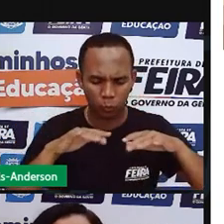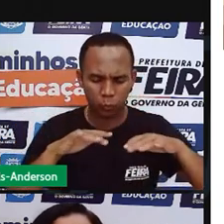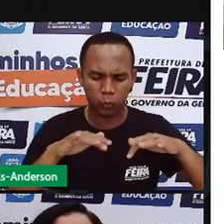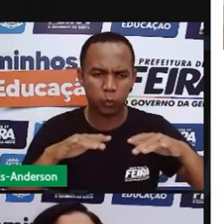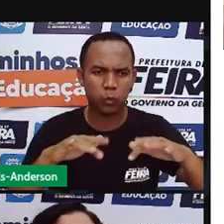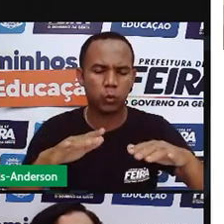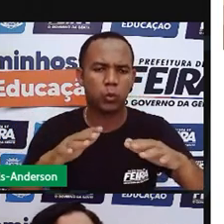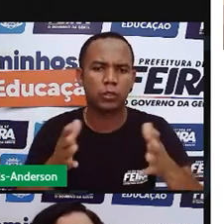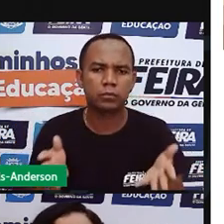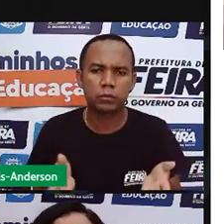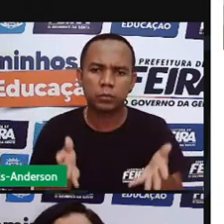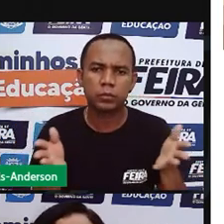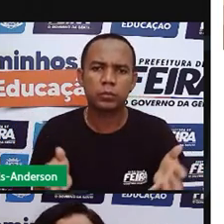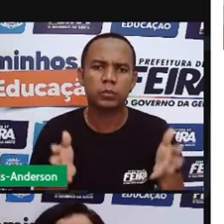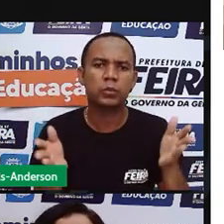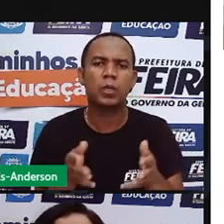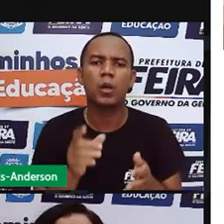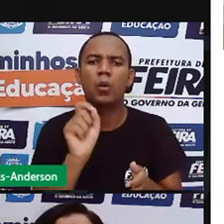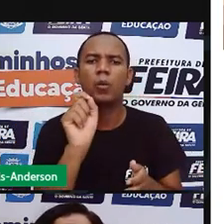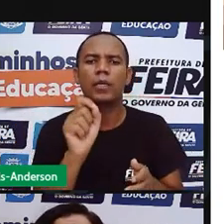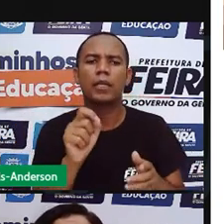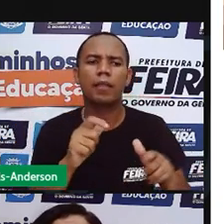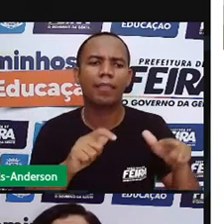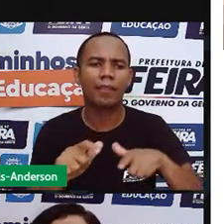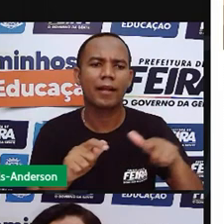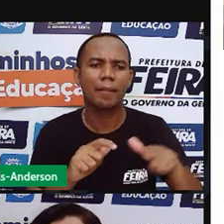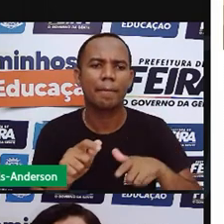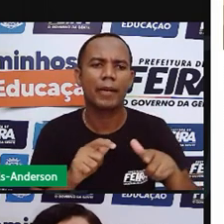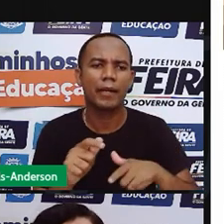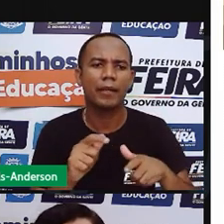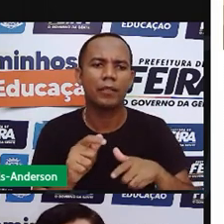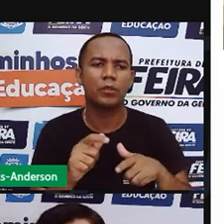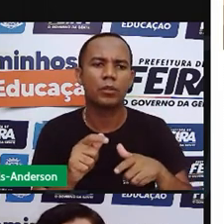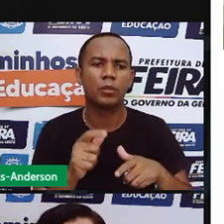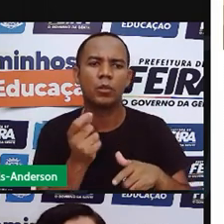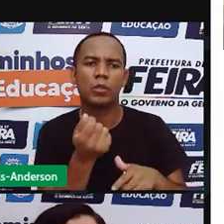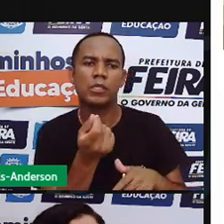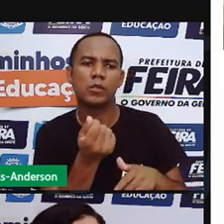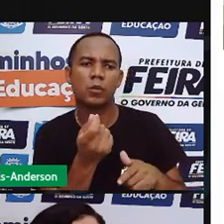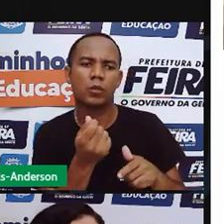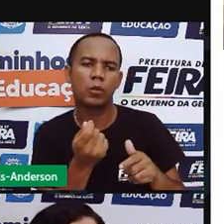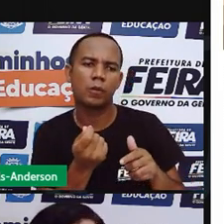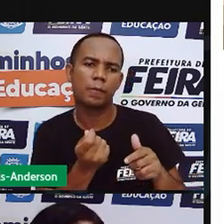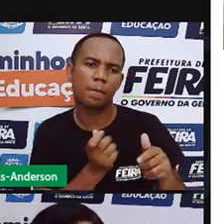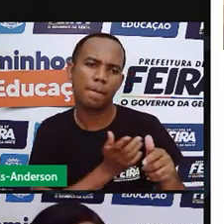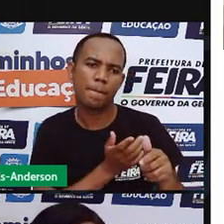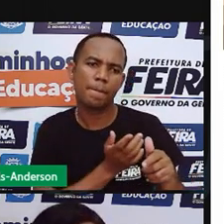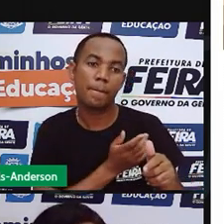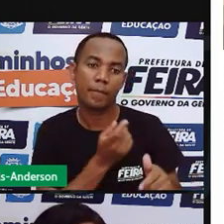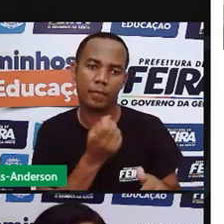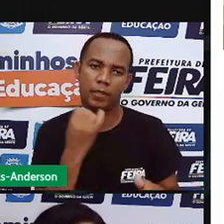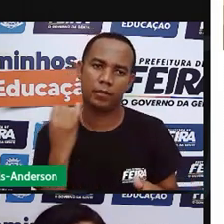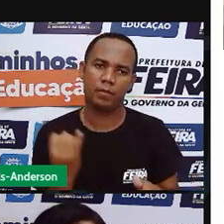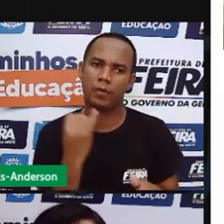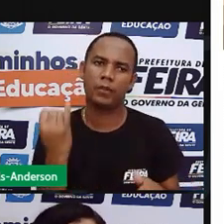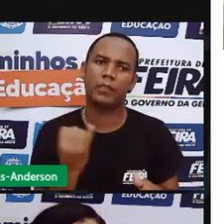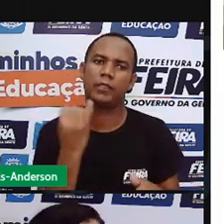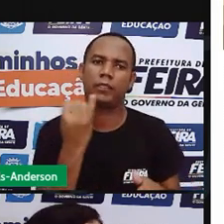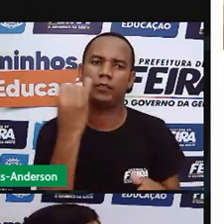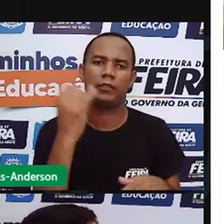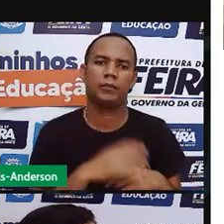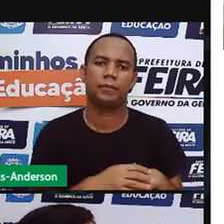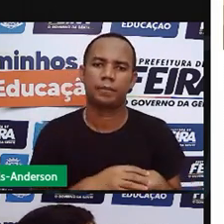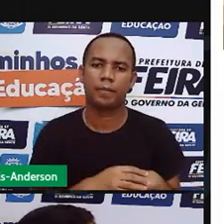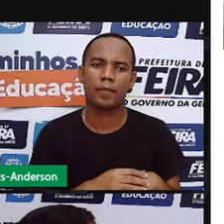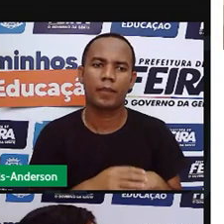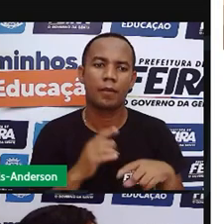É uma atividade econômica muito importante para a humanidade. Sem a pecuária, a